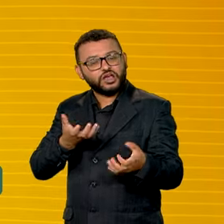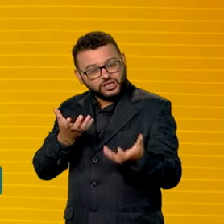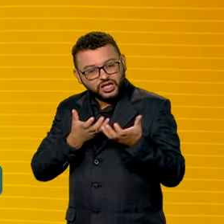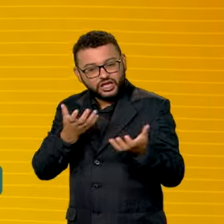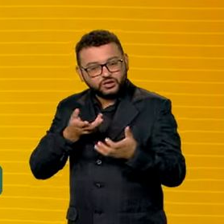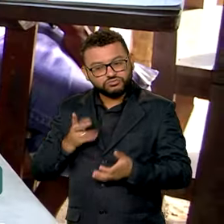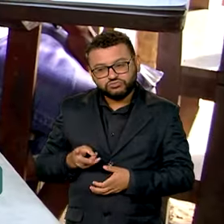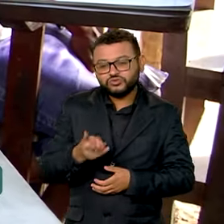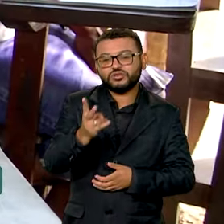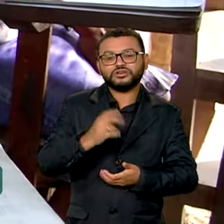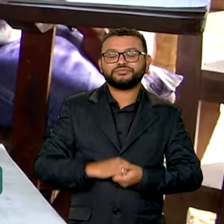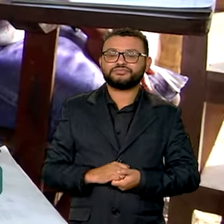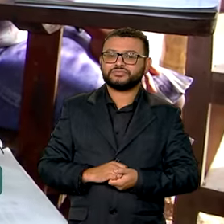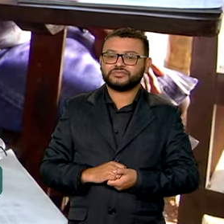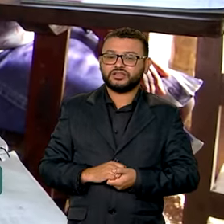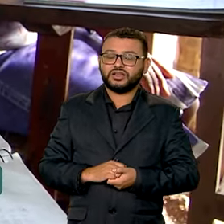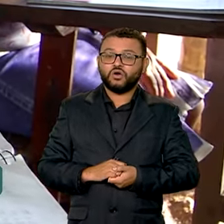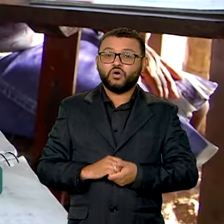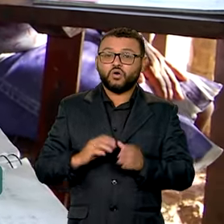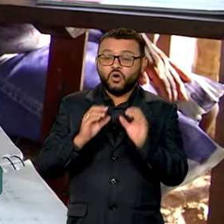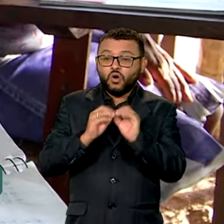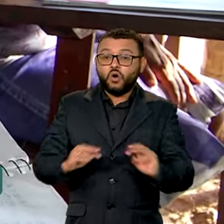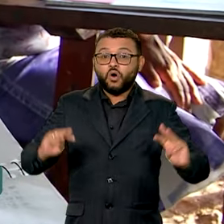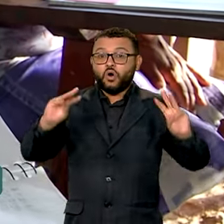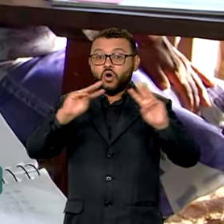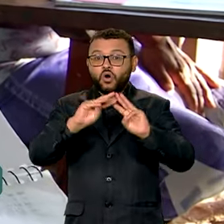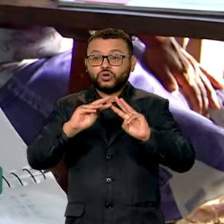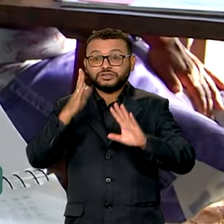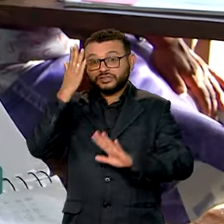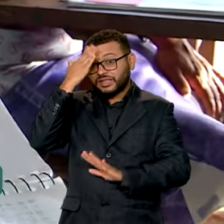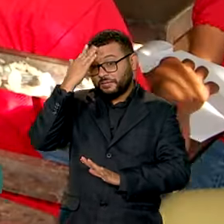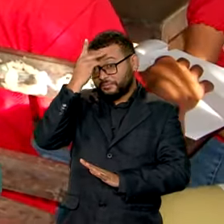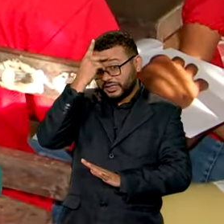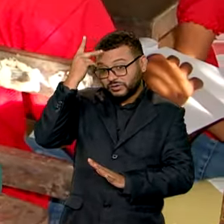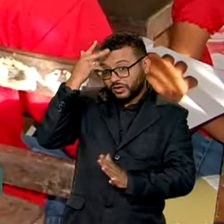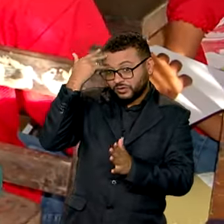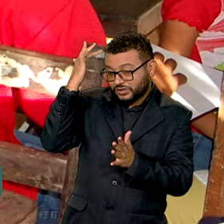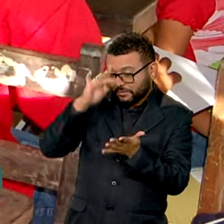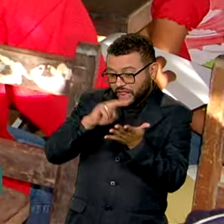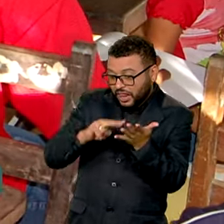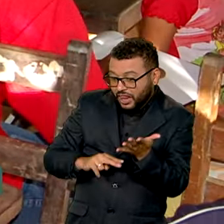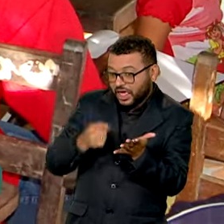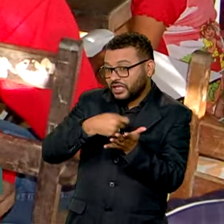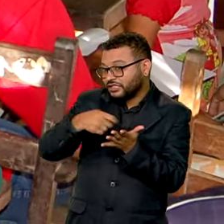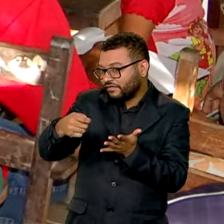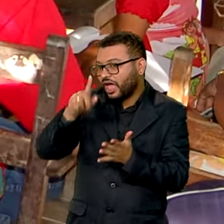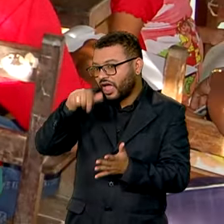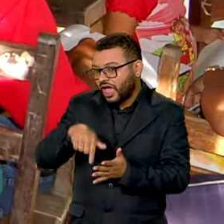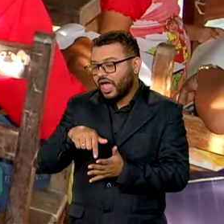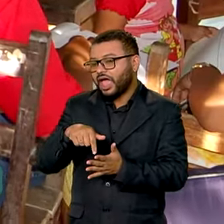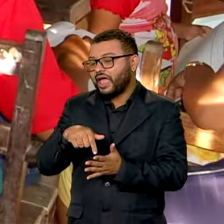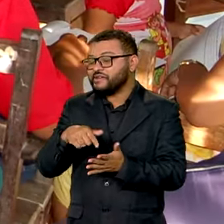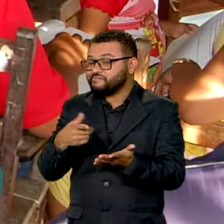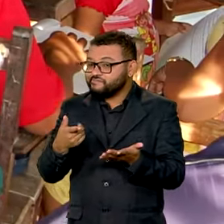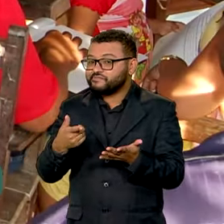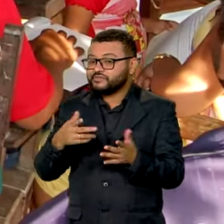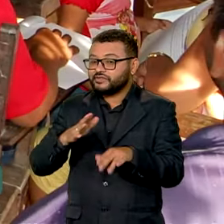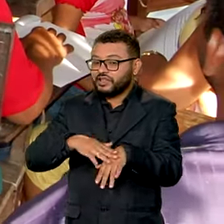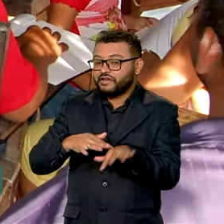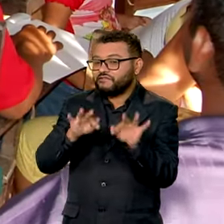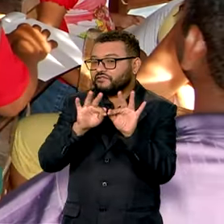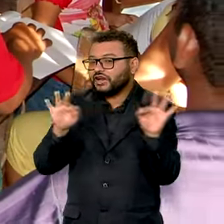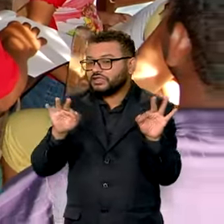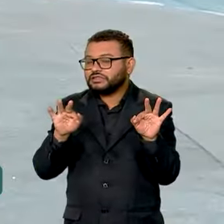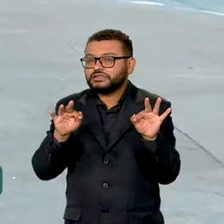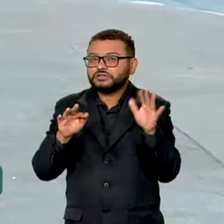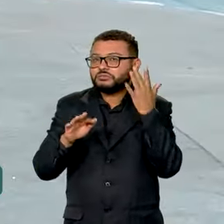além. As Nações Unidas consideram analfabeta a pessoa que não sabe ler nem escrever frases